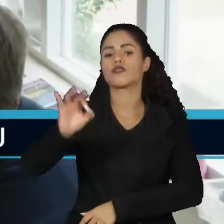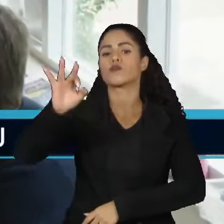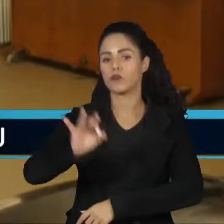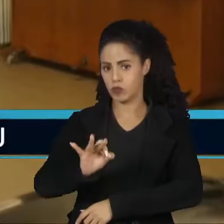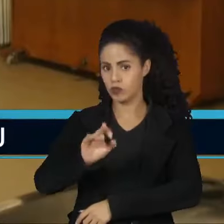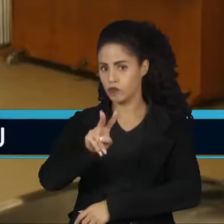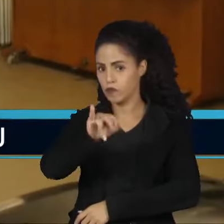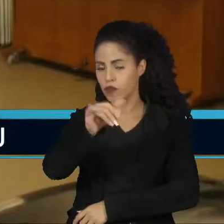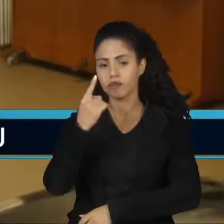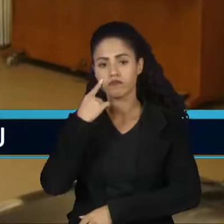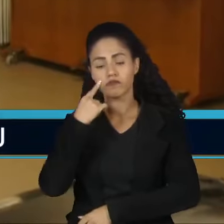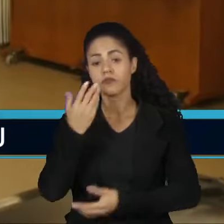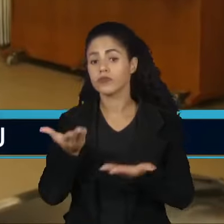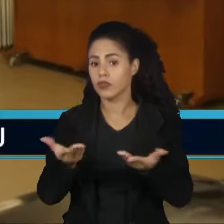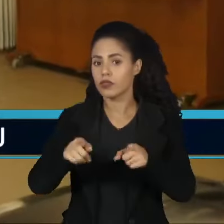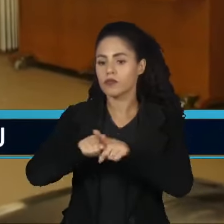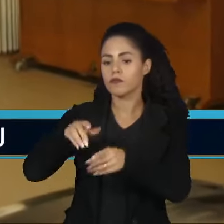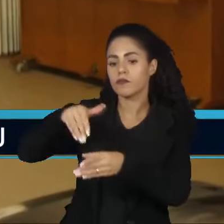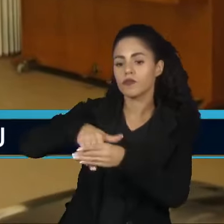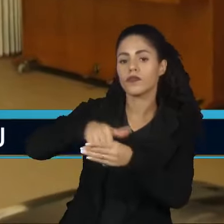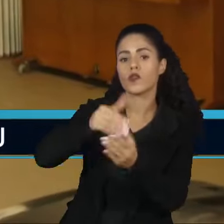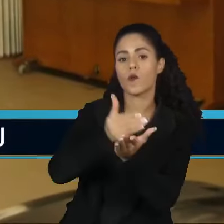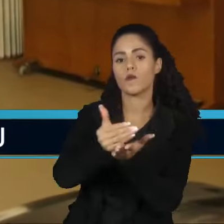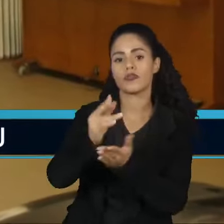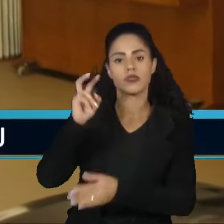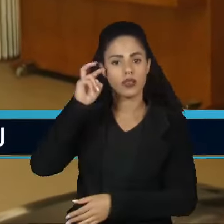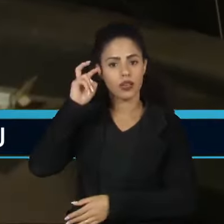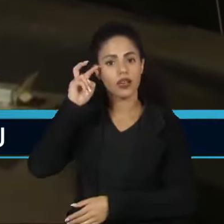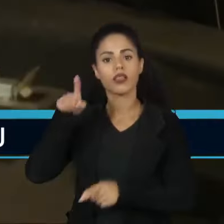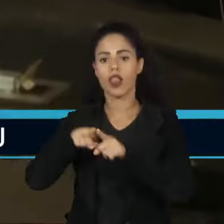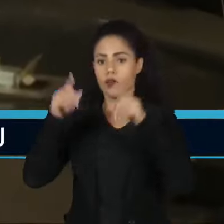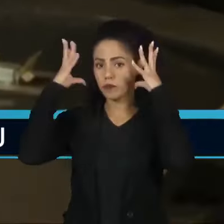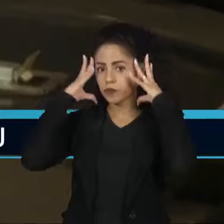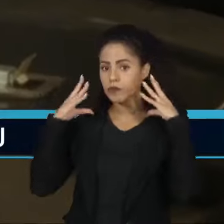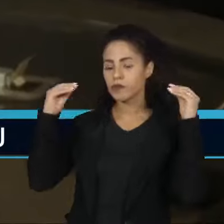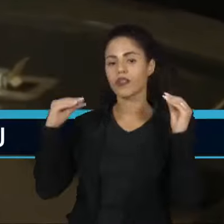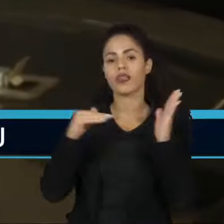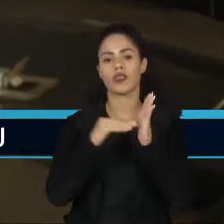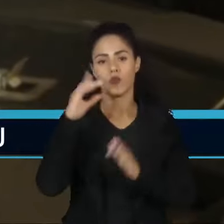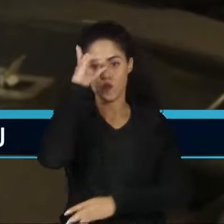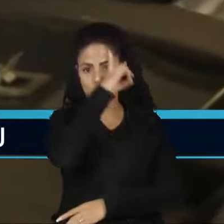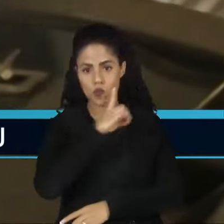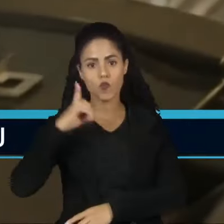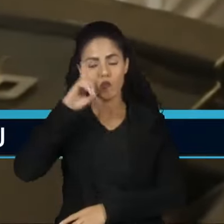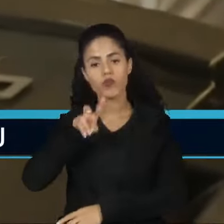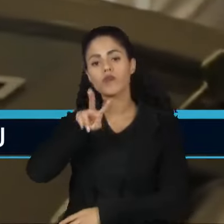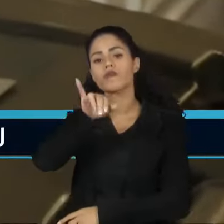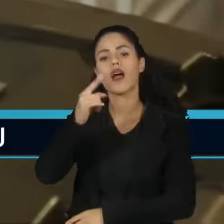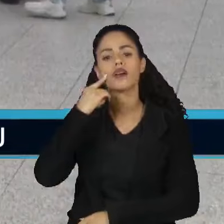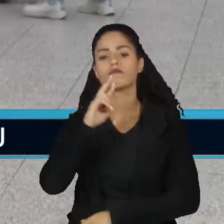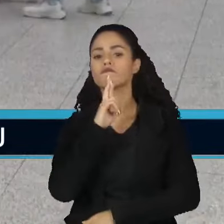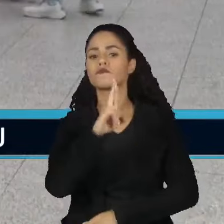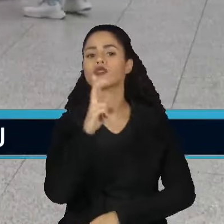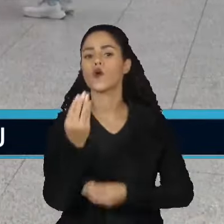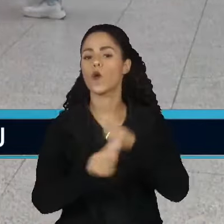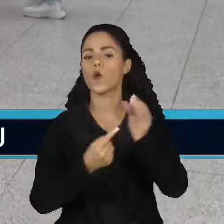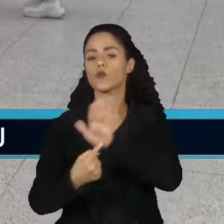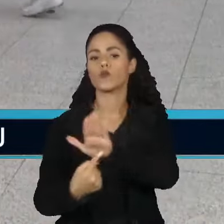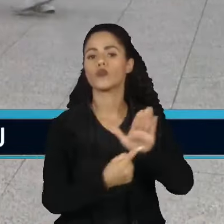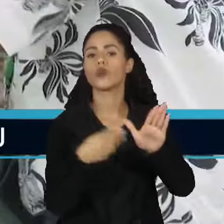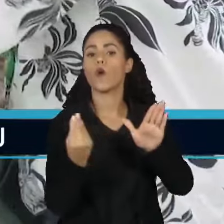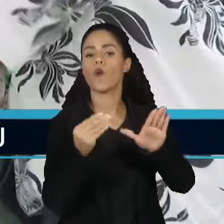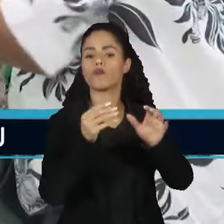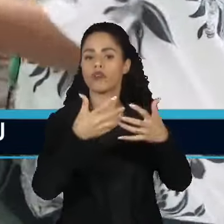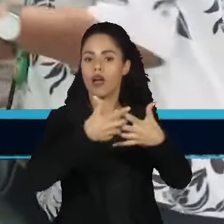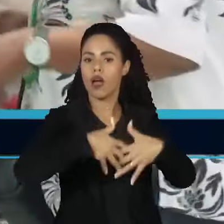As eleições que começaram nesta quinta na Holanda vão até domingo. O resultado deve sinalizar como a